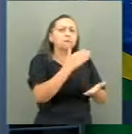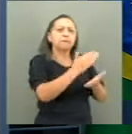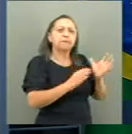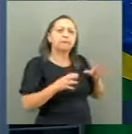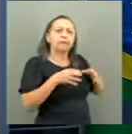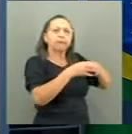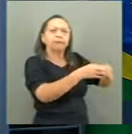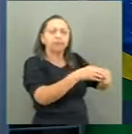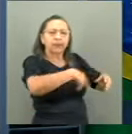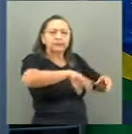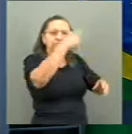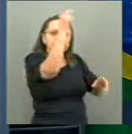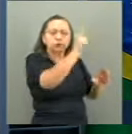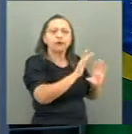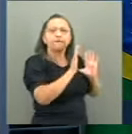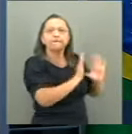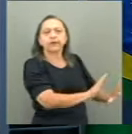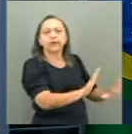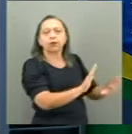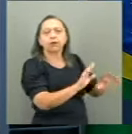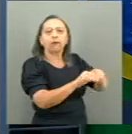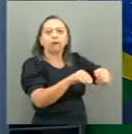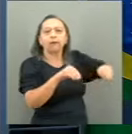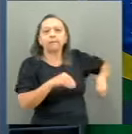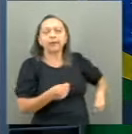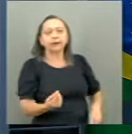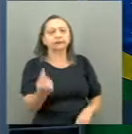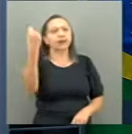pessoas ficam para trás.